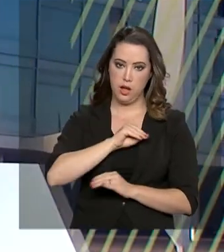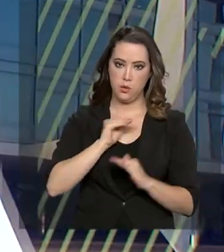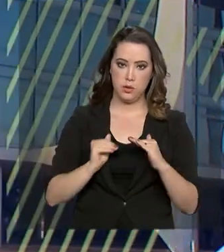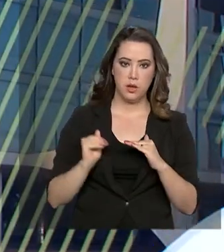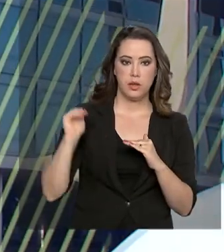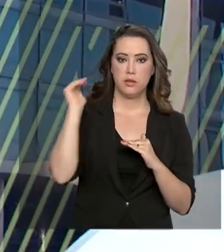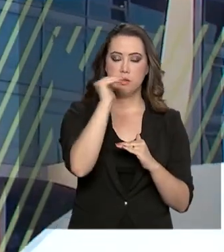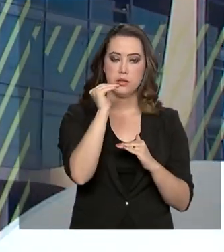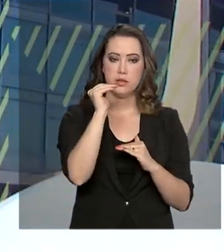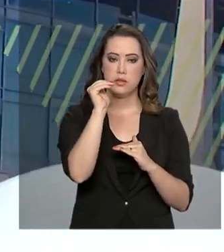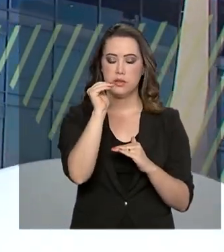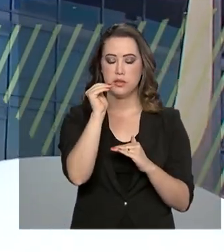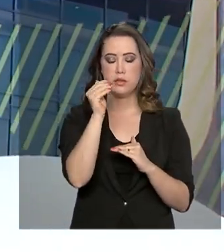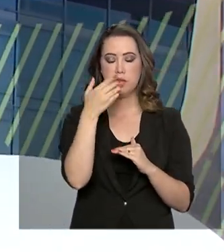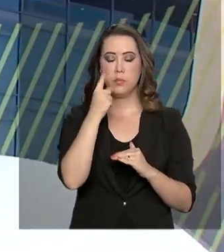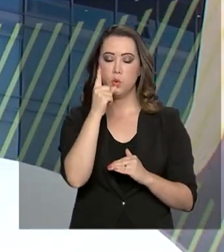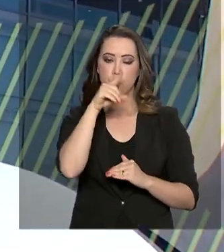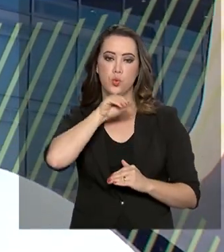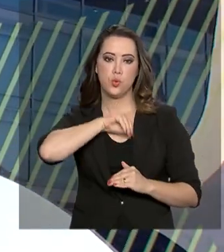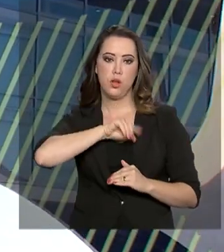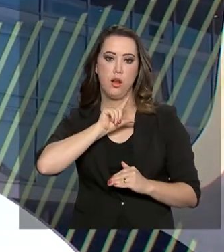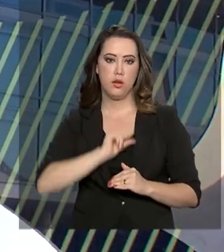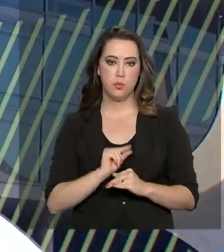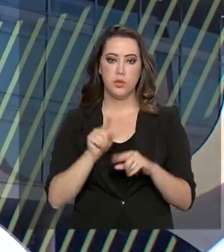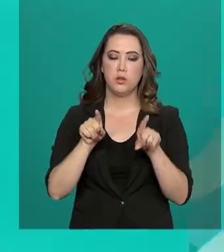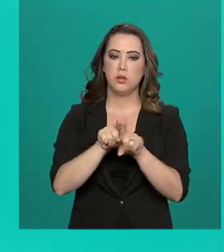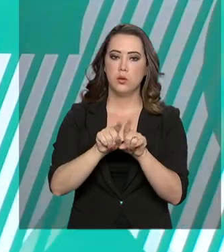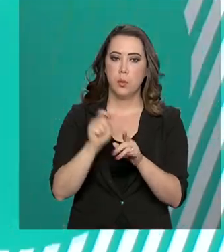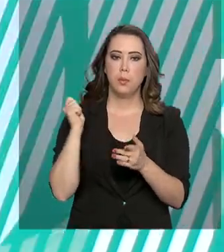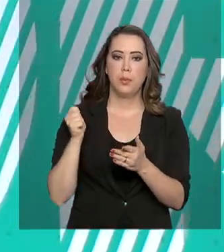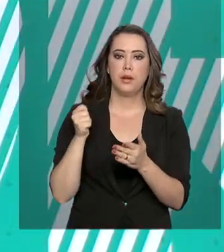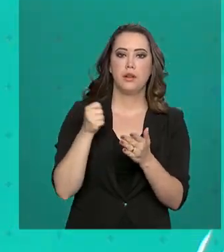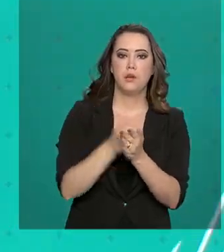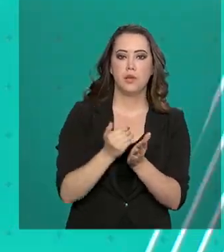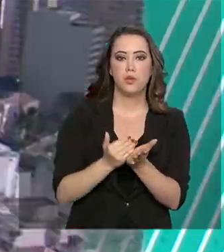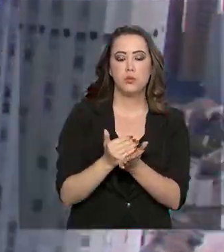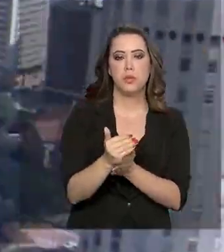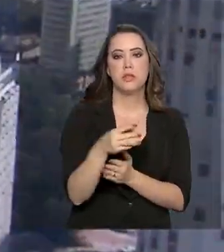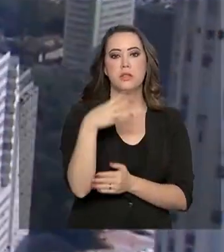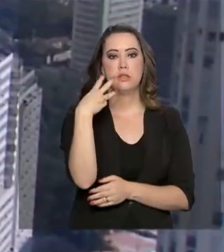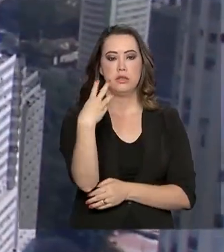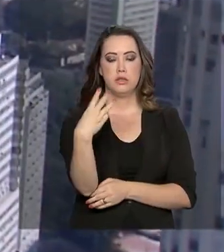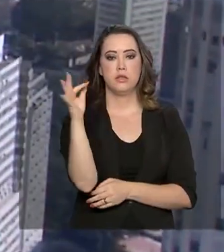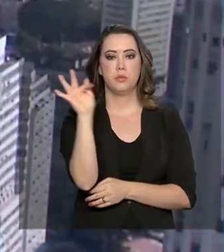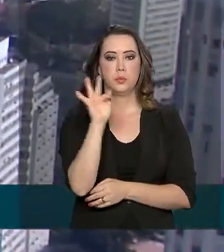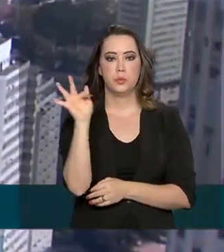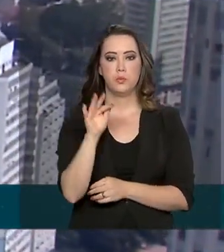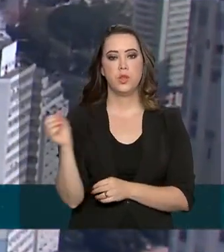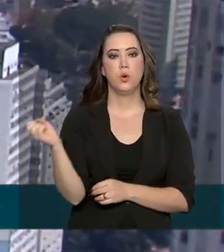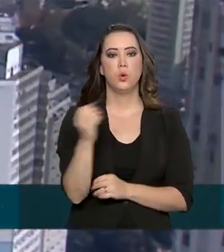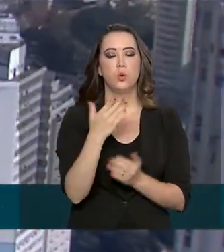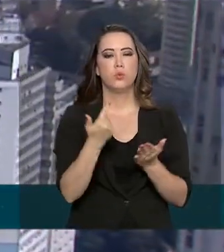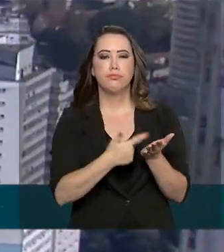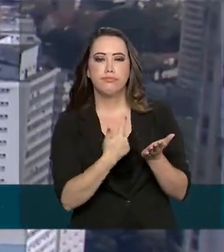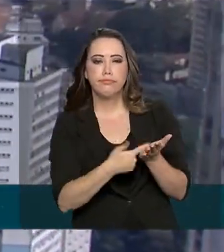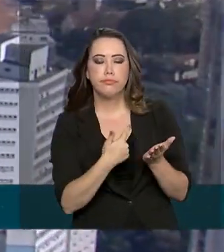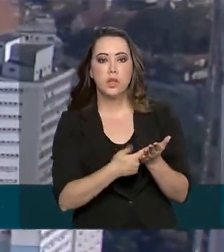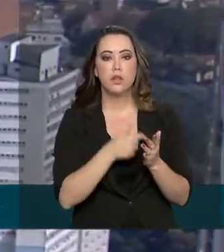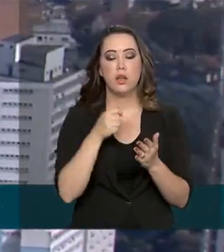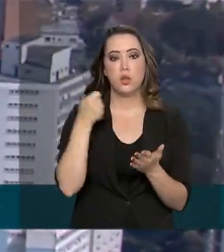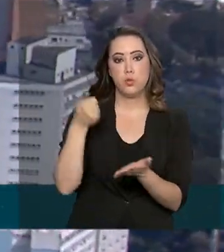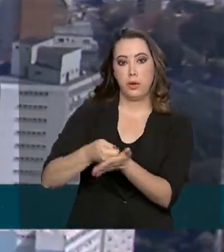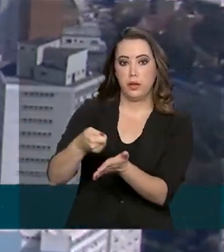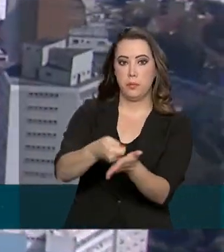mensal acima do piso nacional vão ter os pagamentos creditados a partir de 3 de fevereiro. O novo calendário de pagamentos